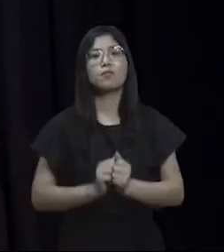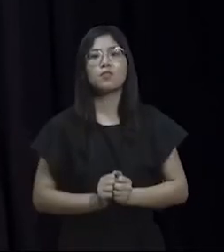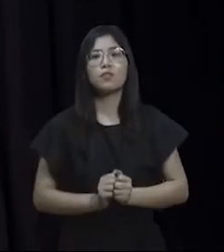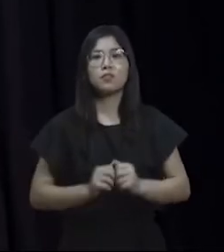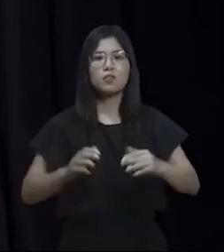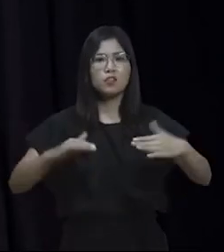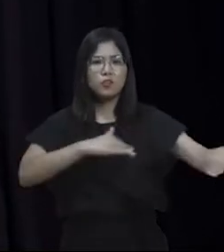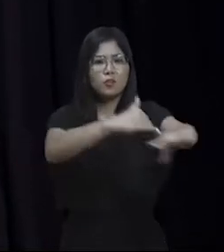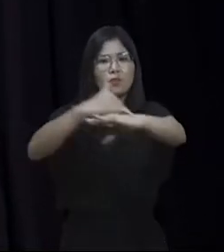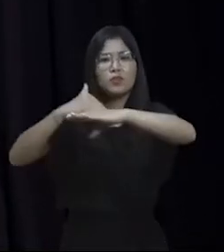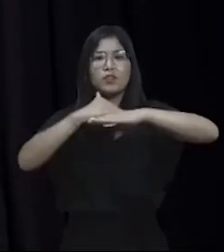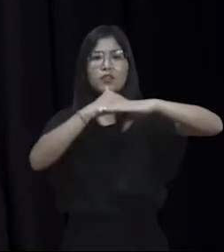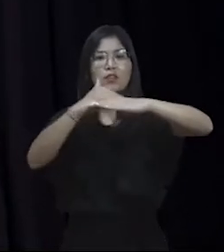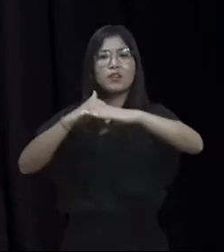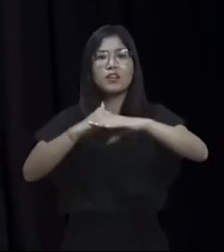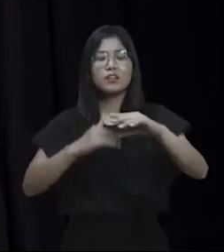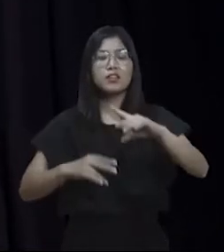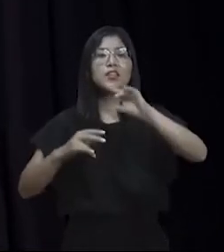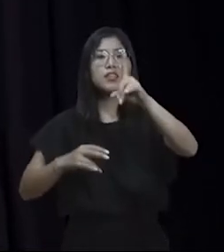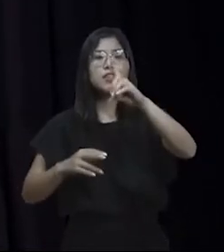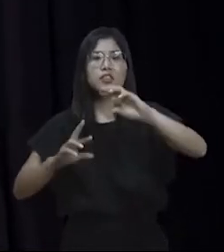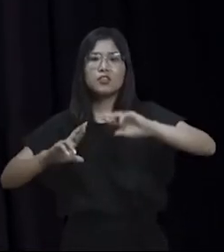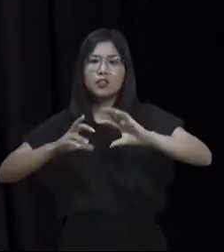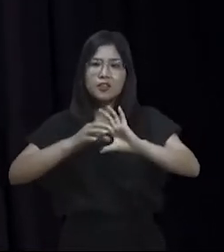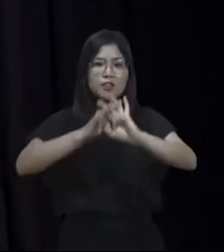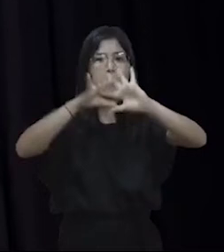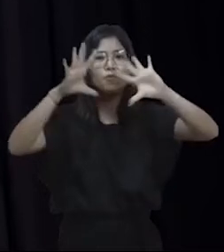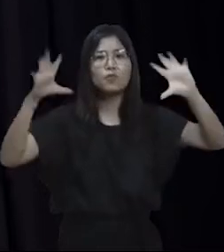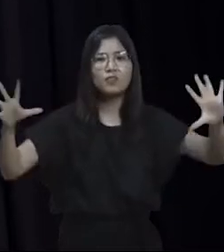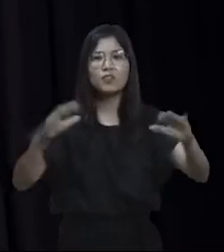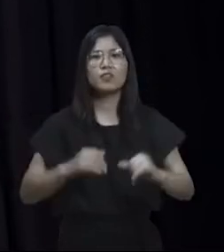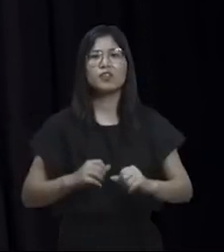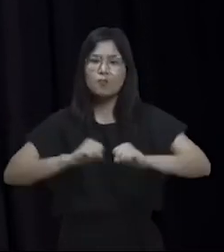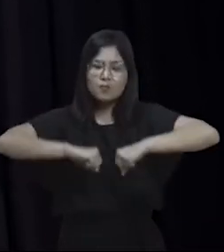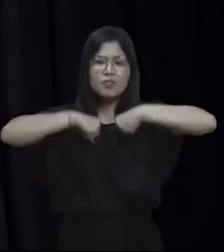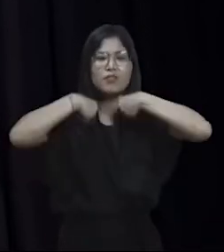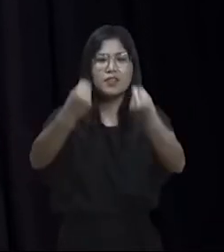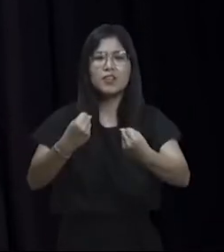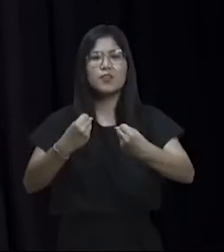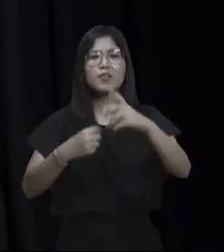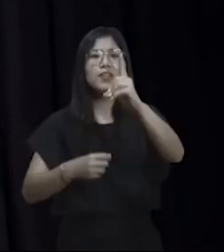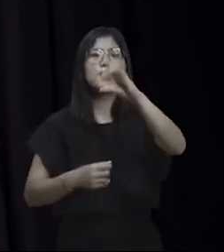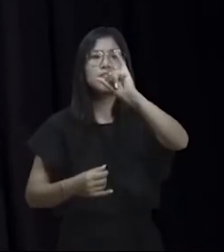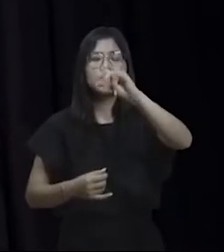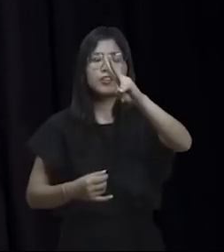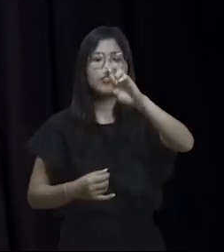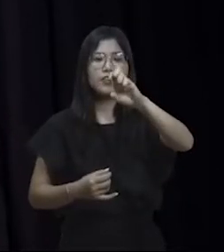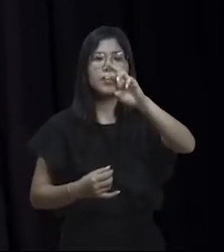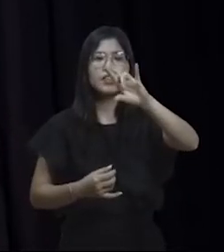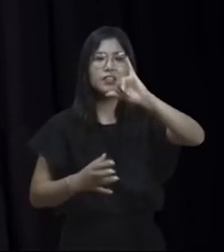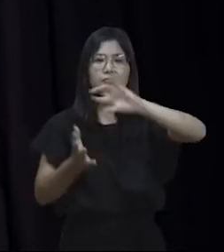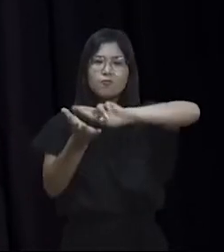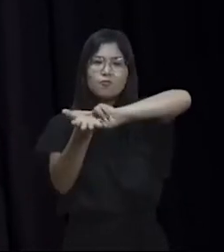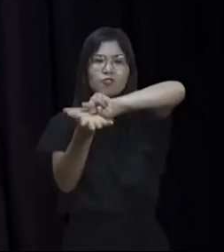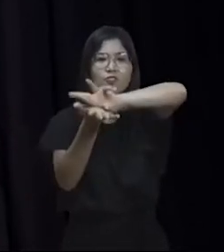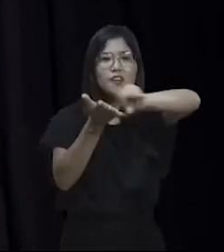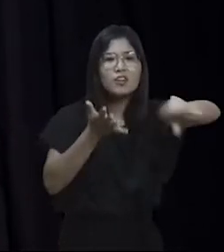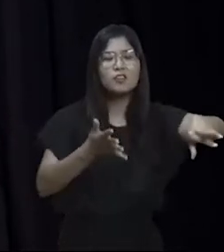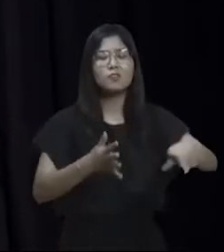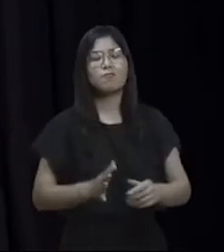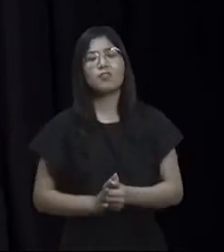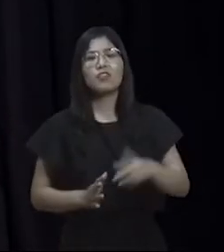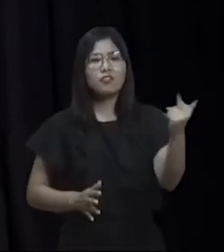desigual, é a nossa diversidade. Nós temos que defender a diversidade do nosso povo. Aqui, Randolph falou da